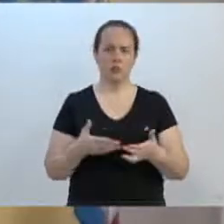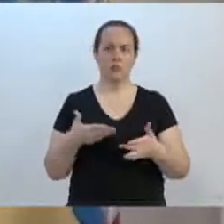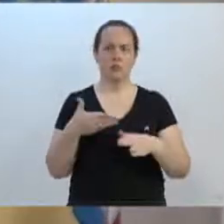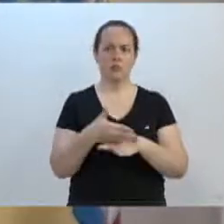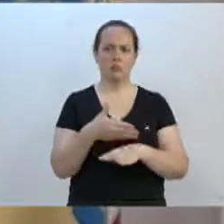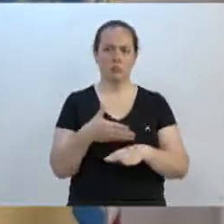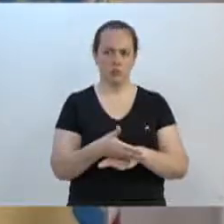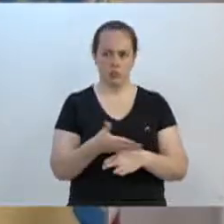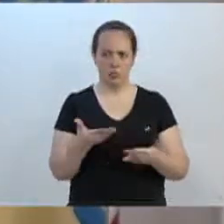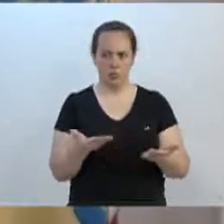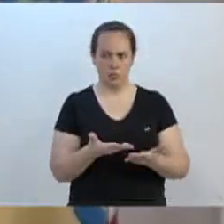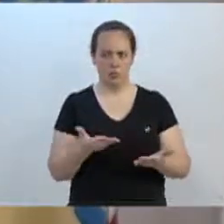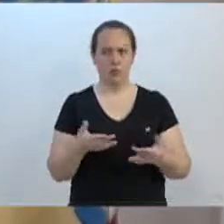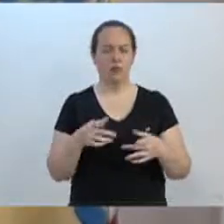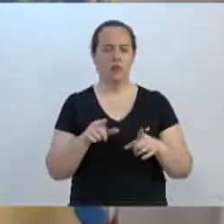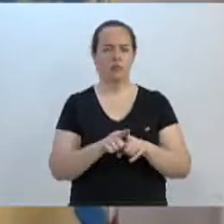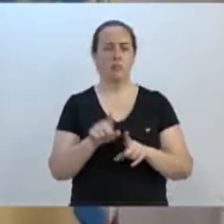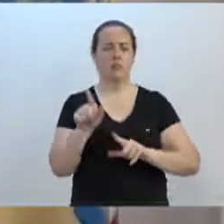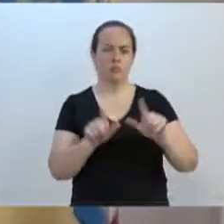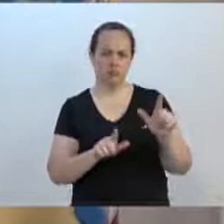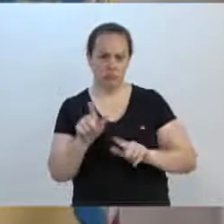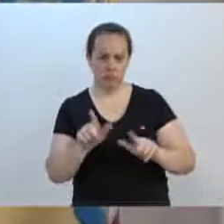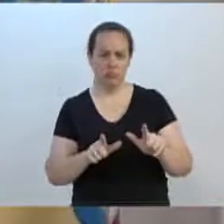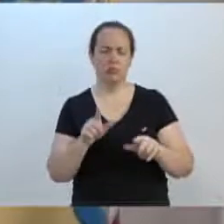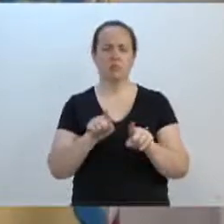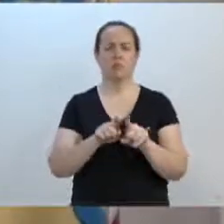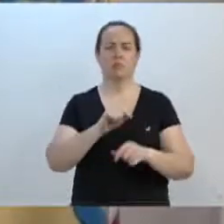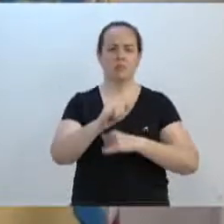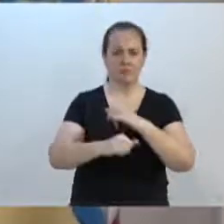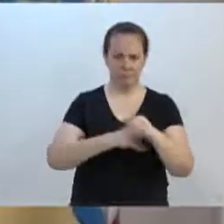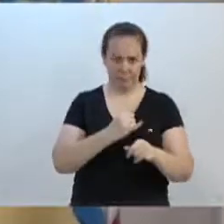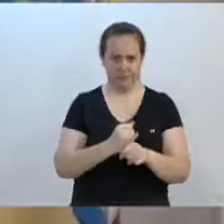plenário, e pela TVL, pelas redes sociais.